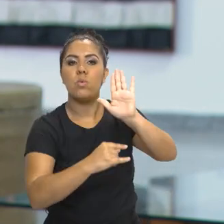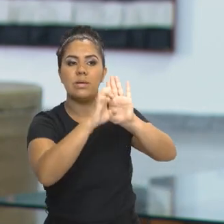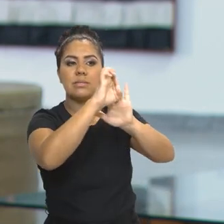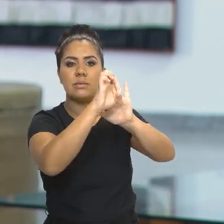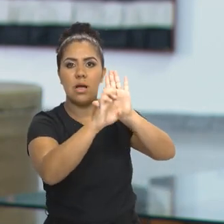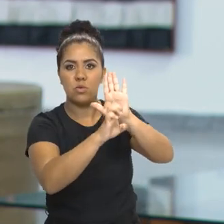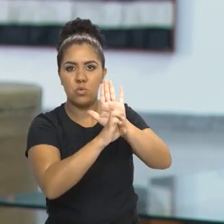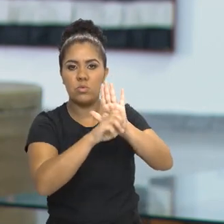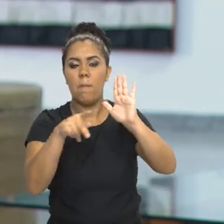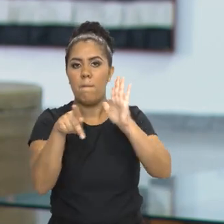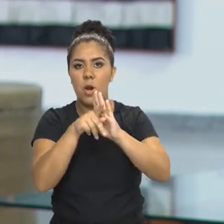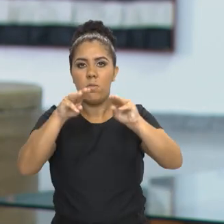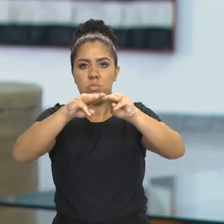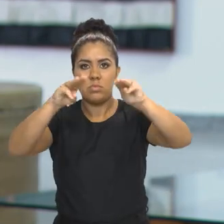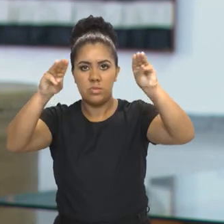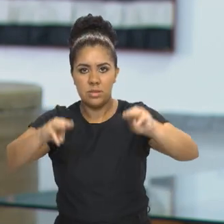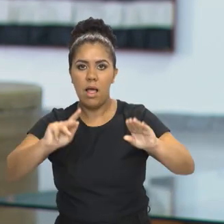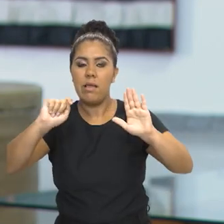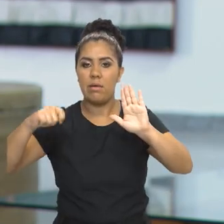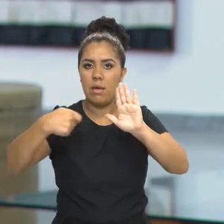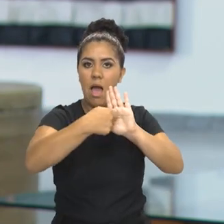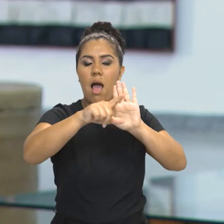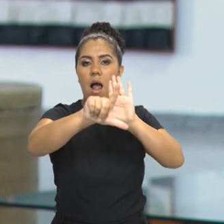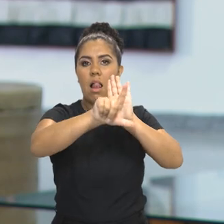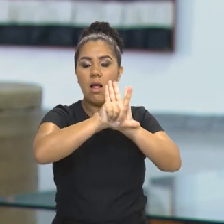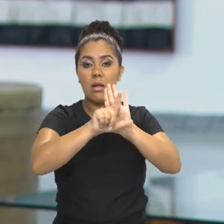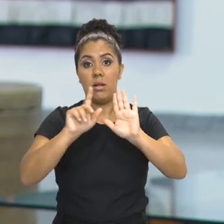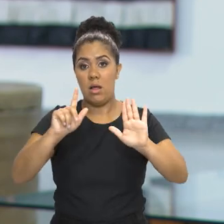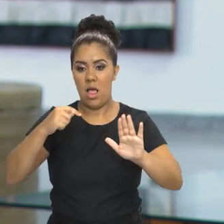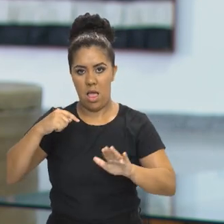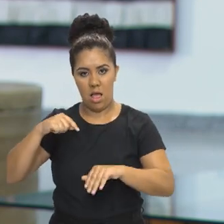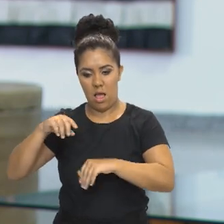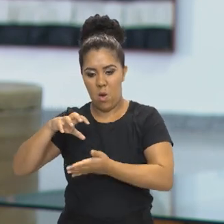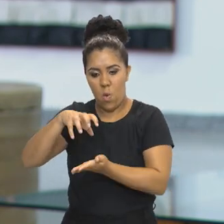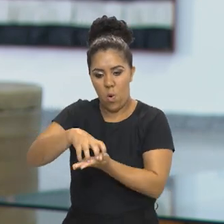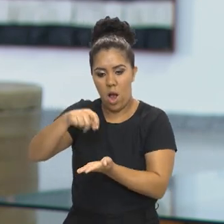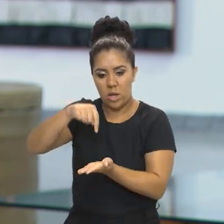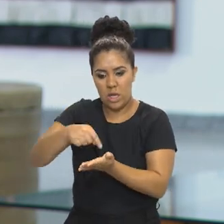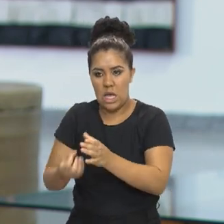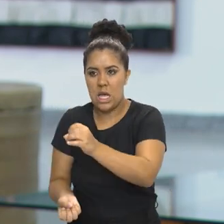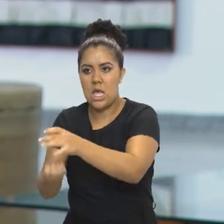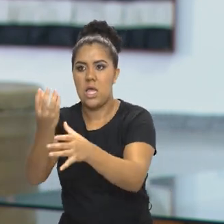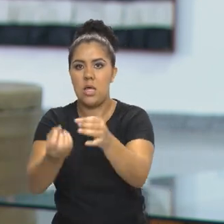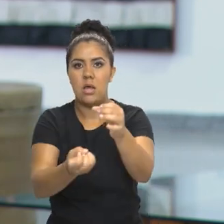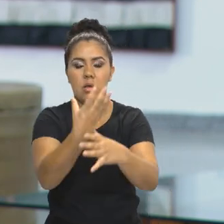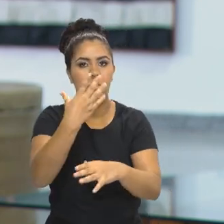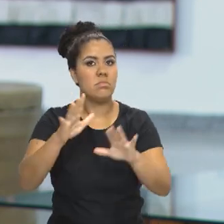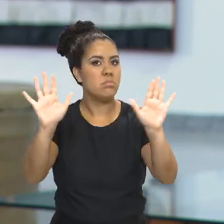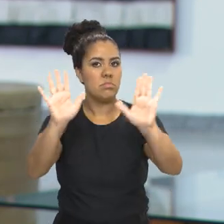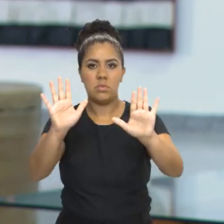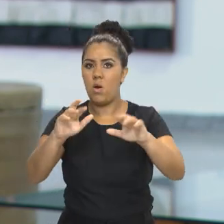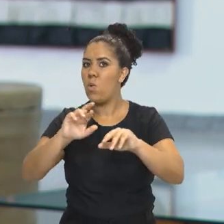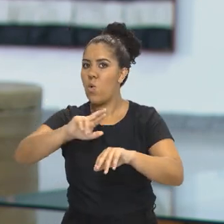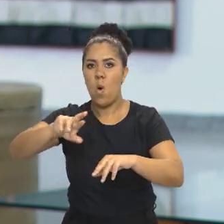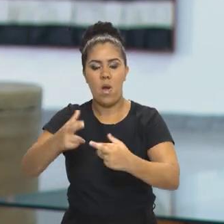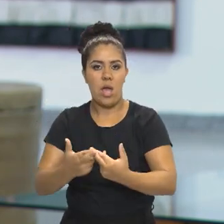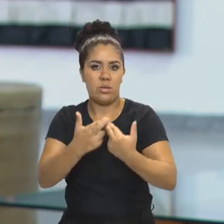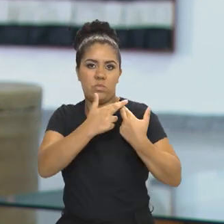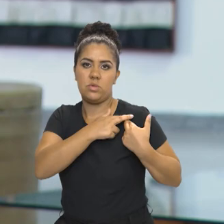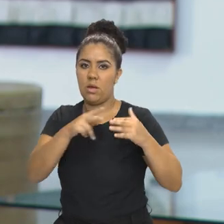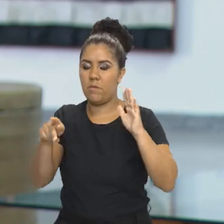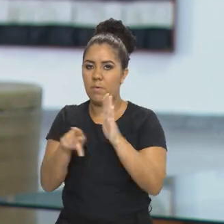principal legislação. Então, o Ibram não cria museus, não tem essa responsabilidade de criar museus,